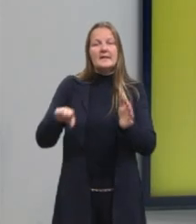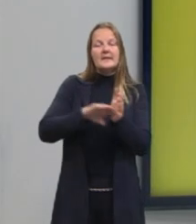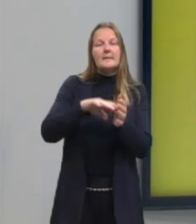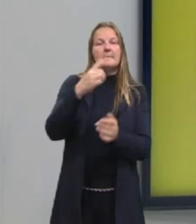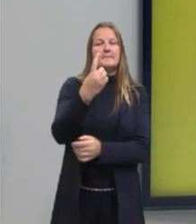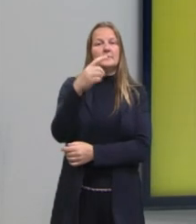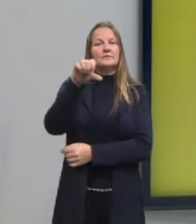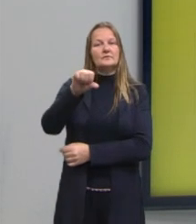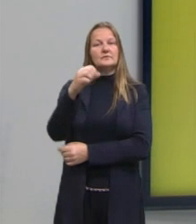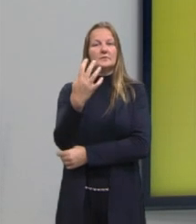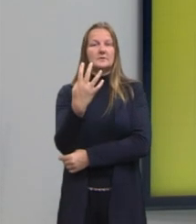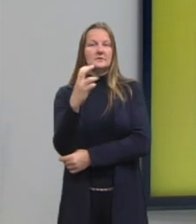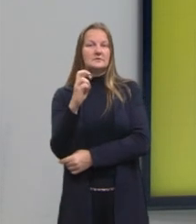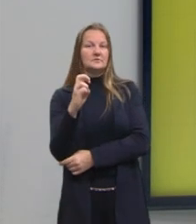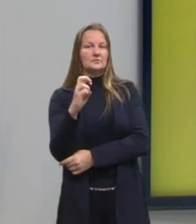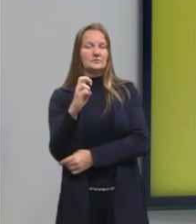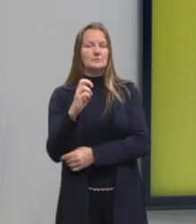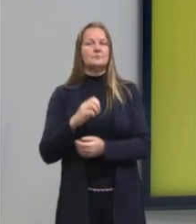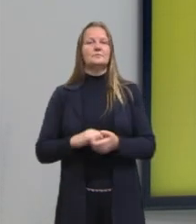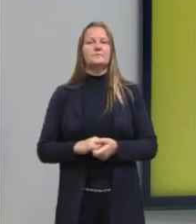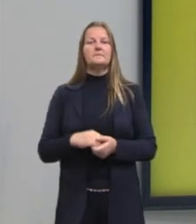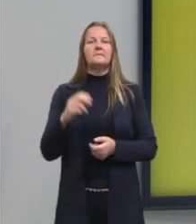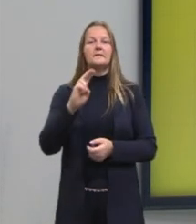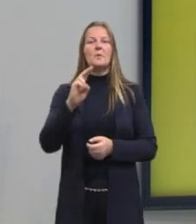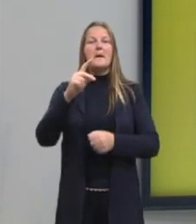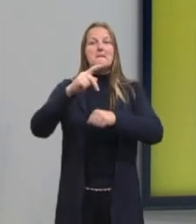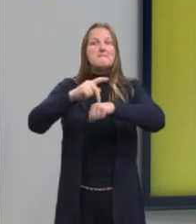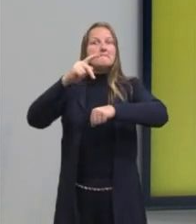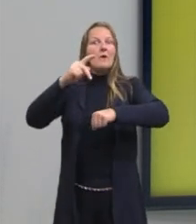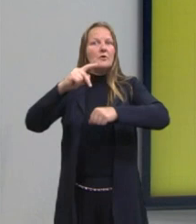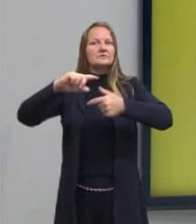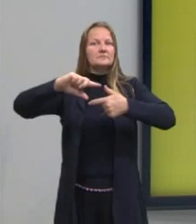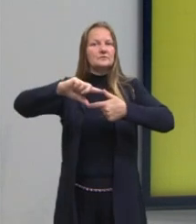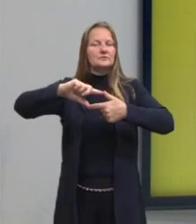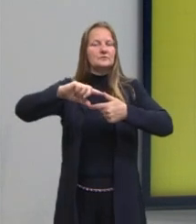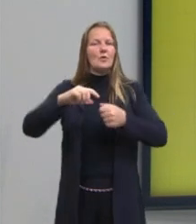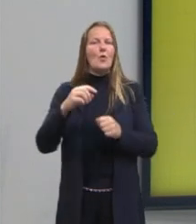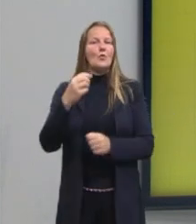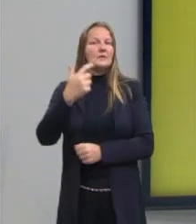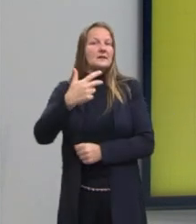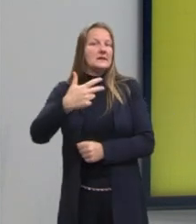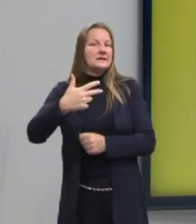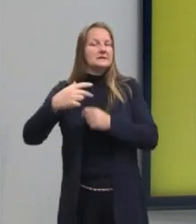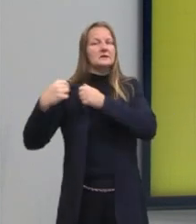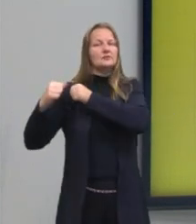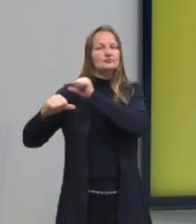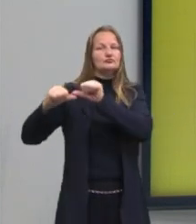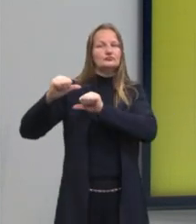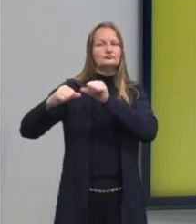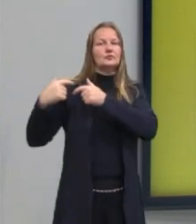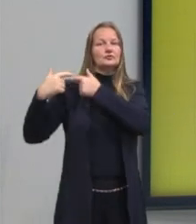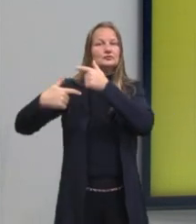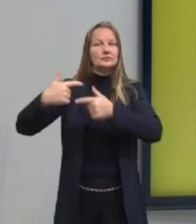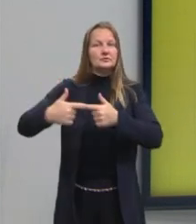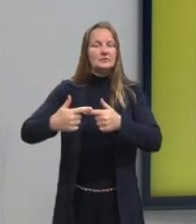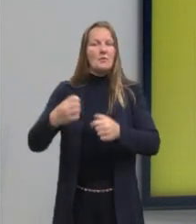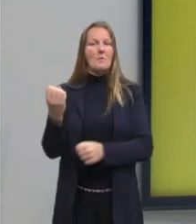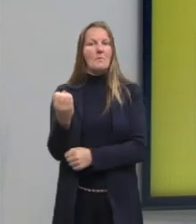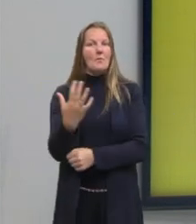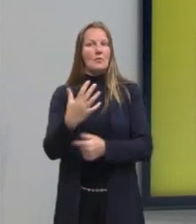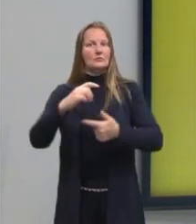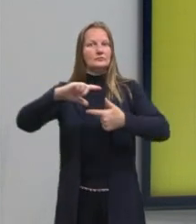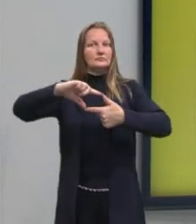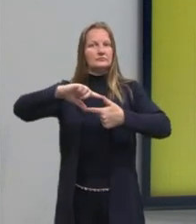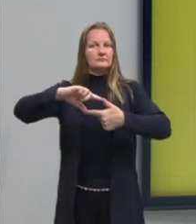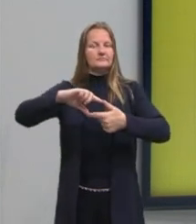1945, que a gente vai chamar de pós-modernismo, ou terceira geração modernista. E essa fase, ela fica